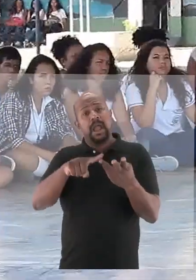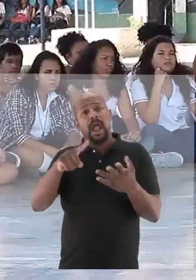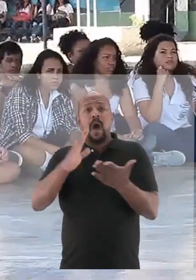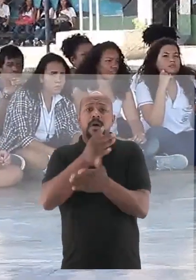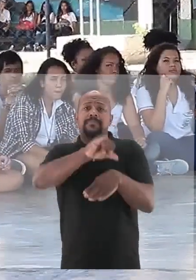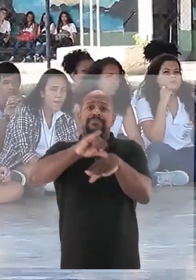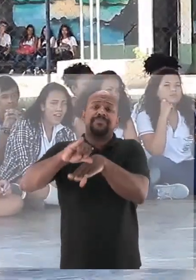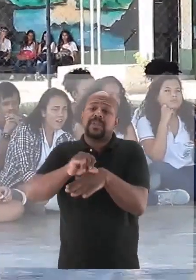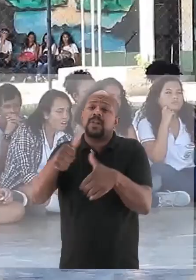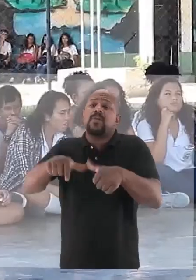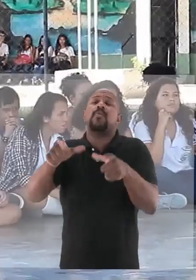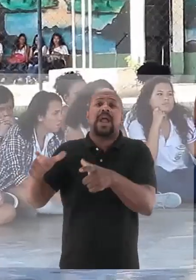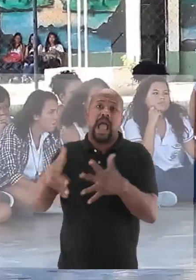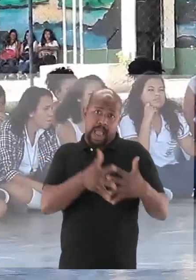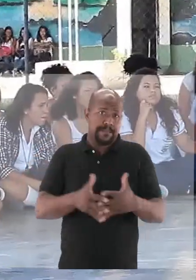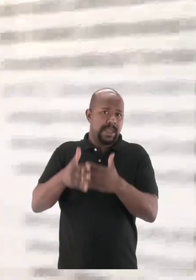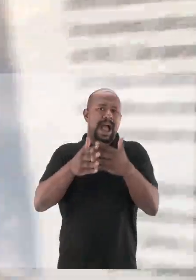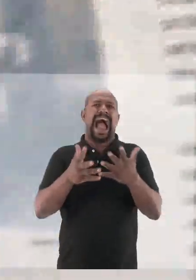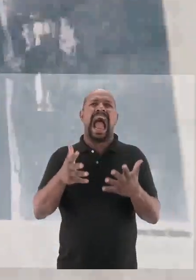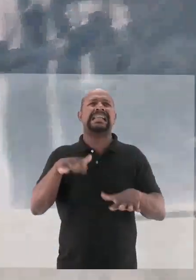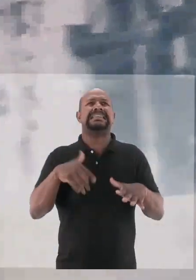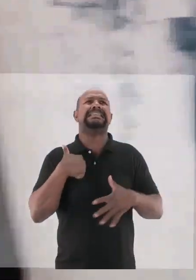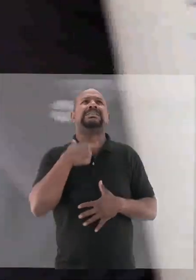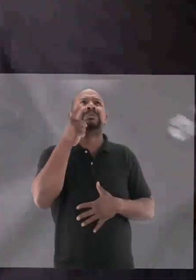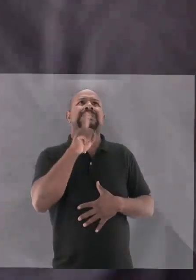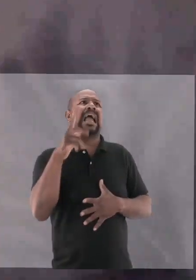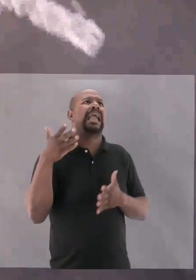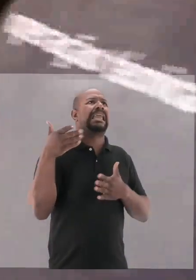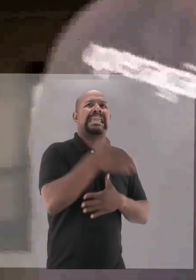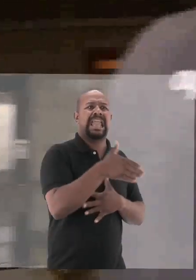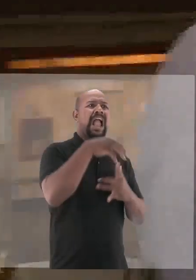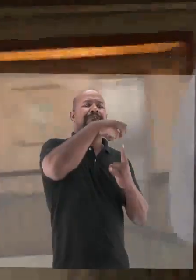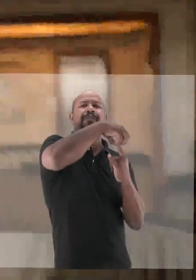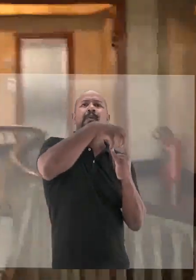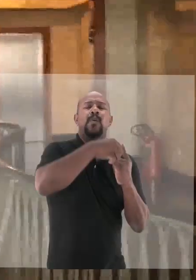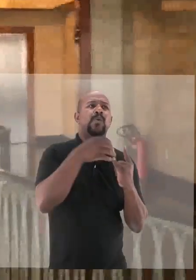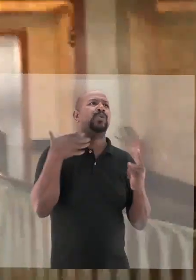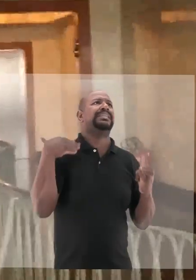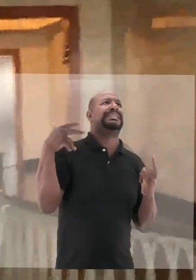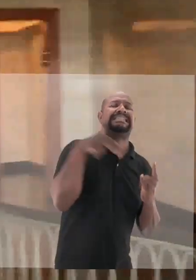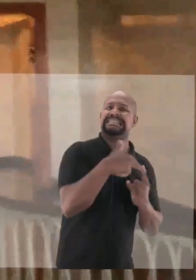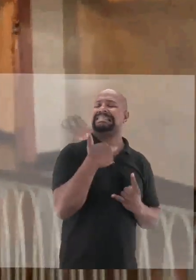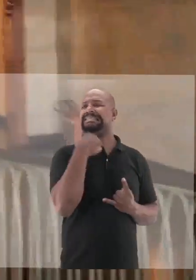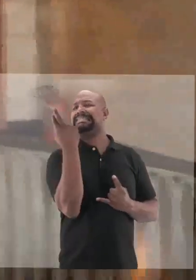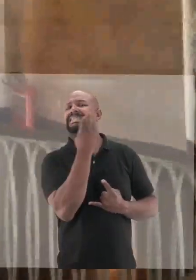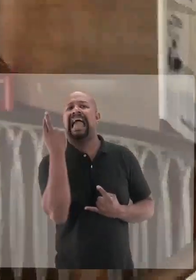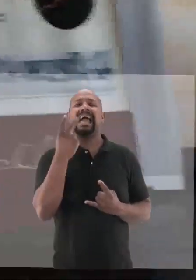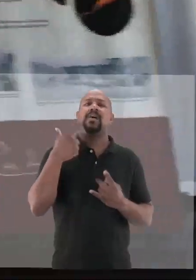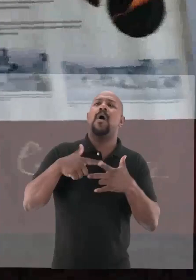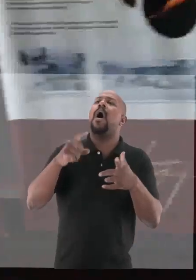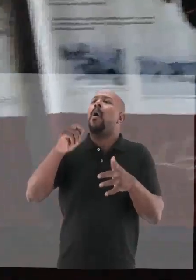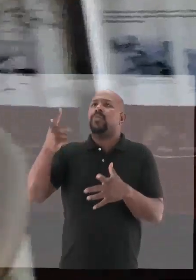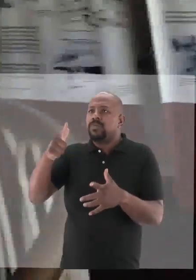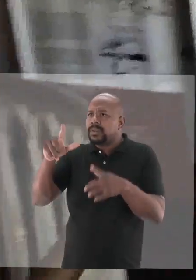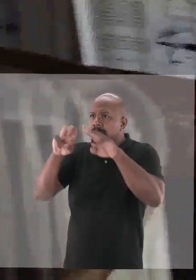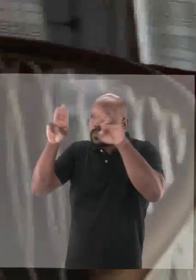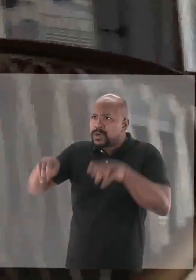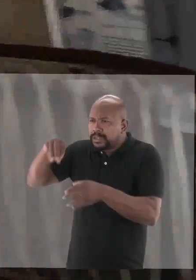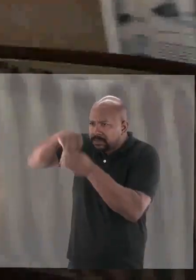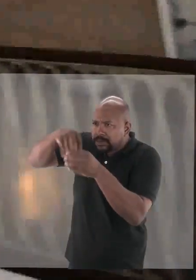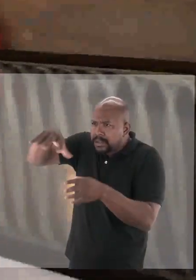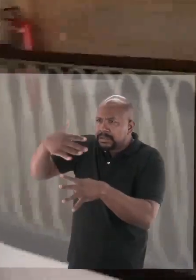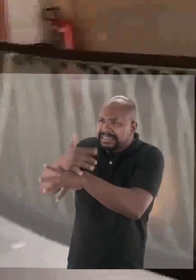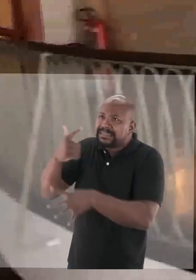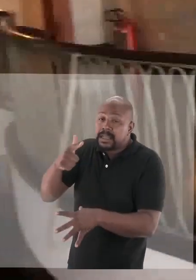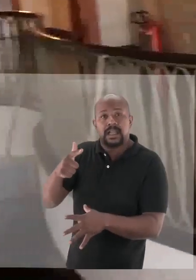Brasil. Já que elas não conseguem chegar até aqui ou já que não existem esses lugares nessas cidades, ir até